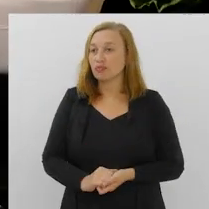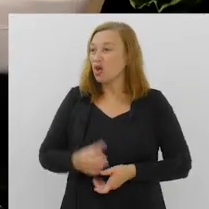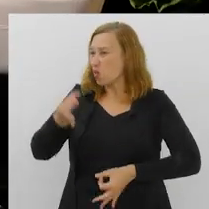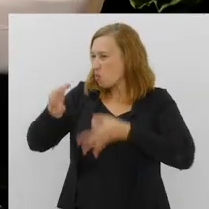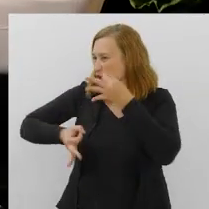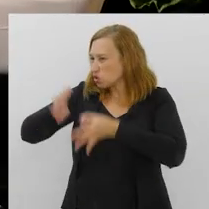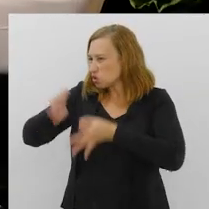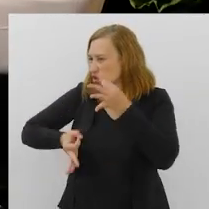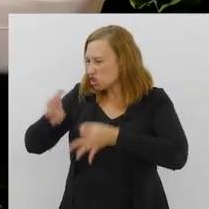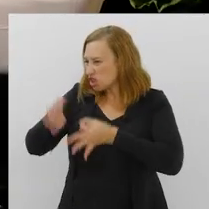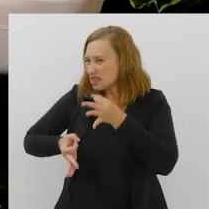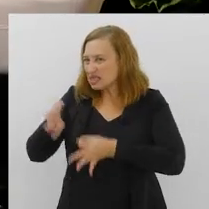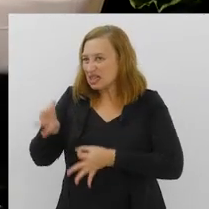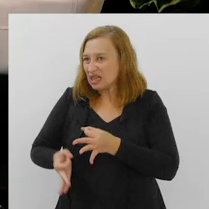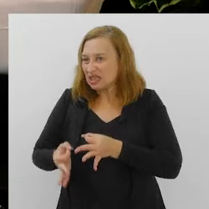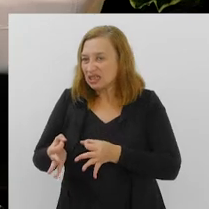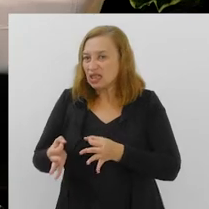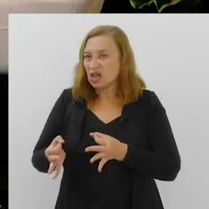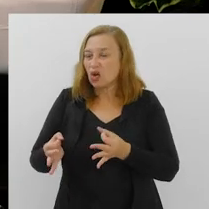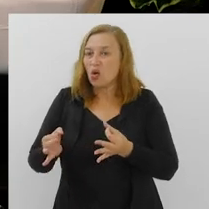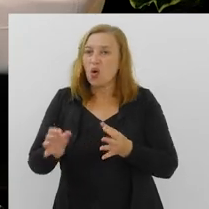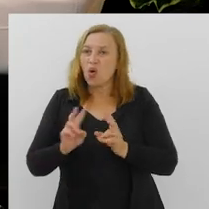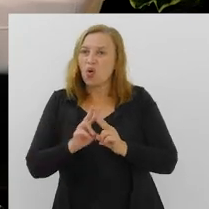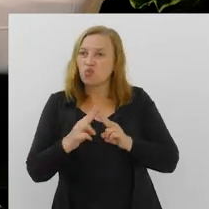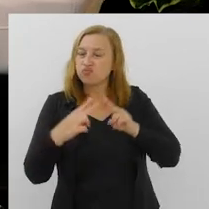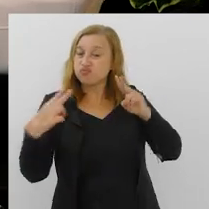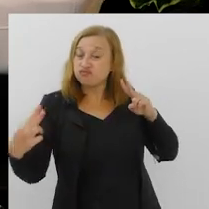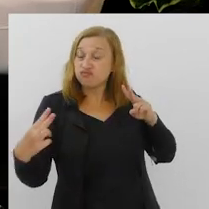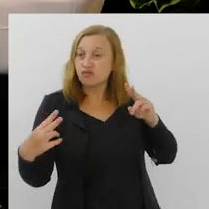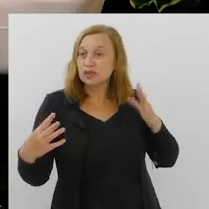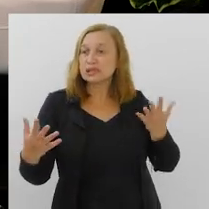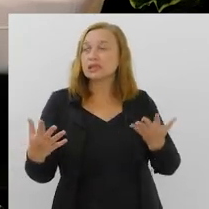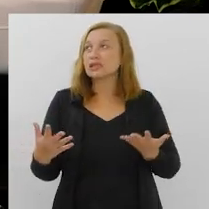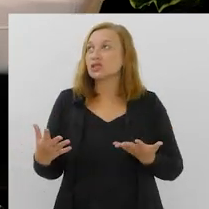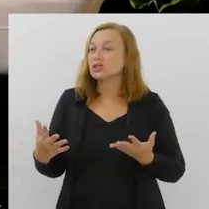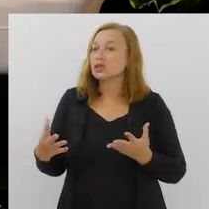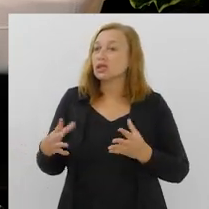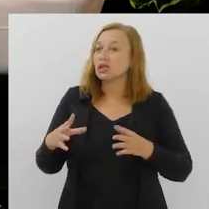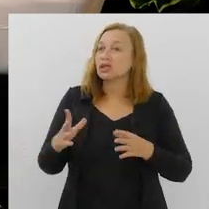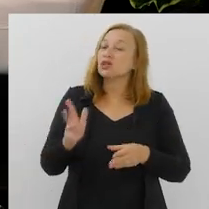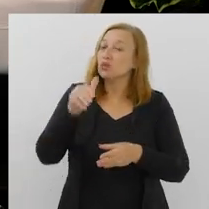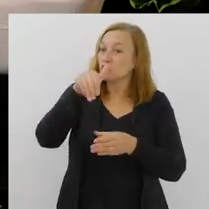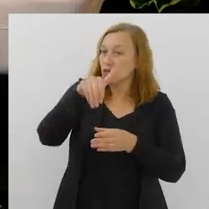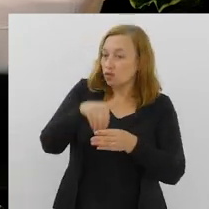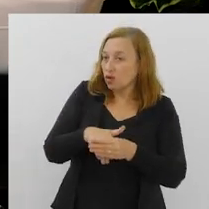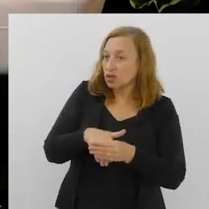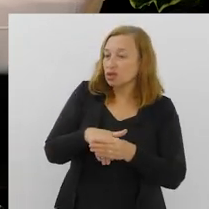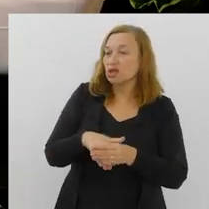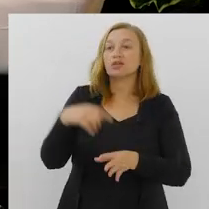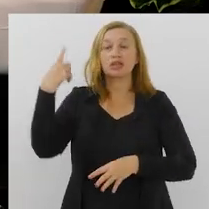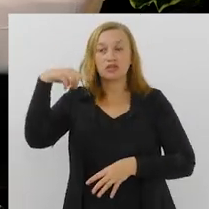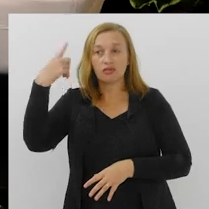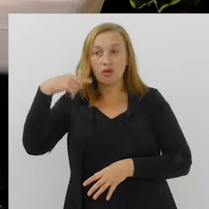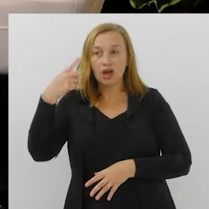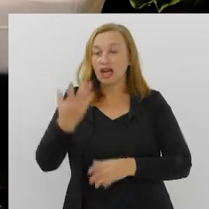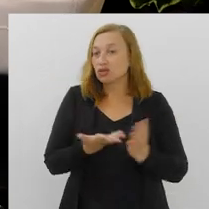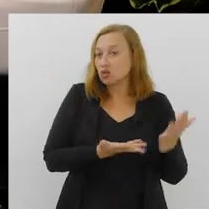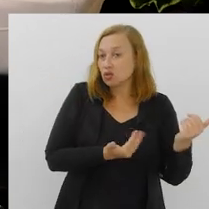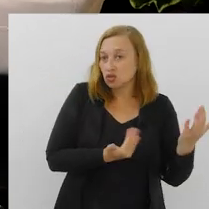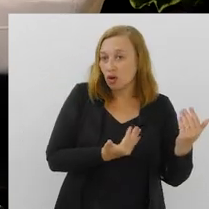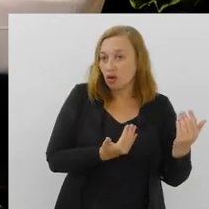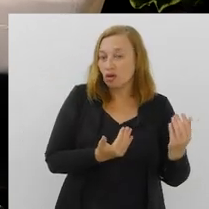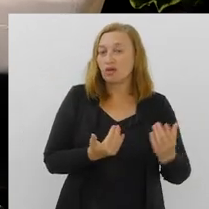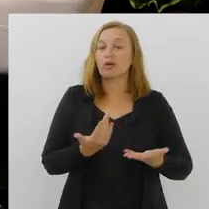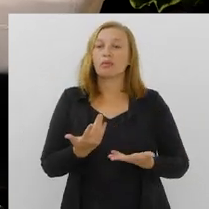justiça totalmente automatizada, uma justiça online, e que bota o advogado jovem para fazer o